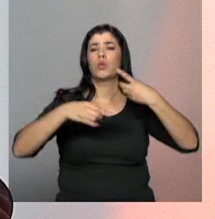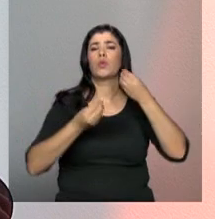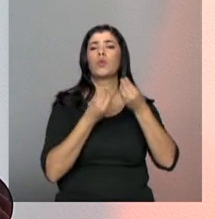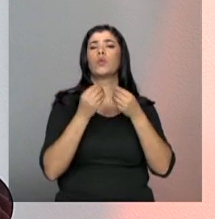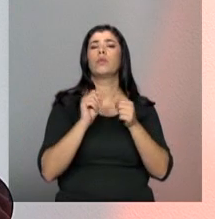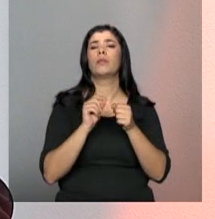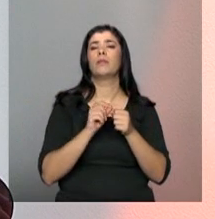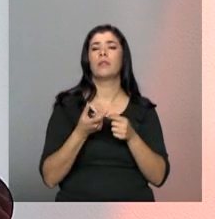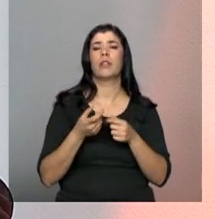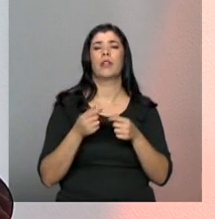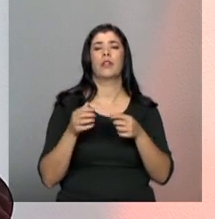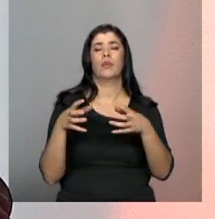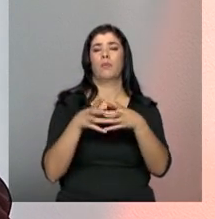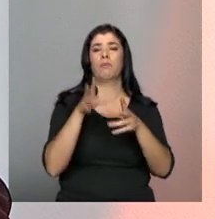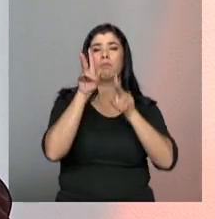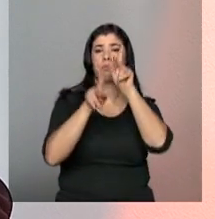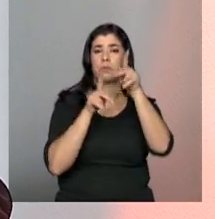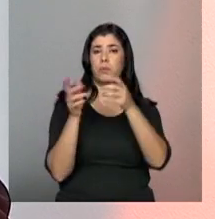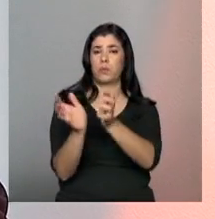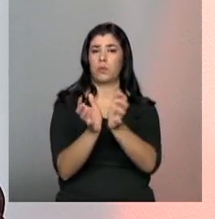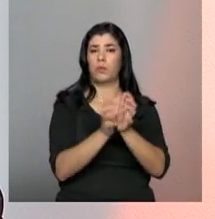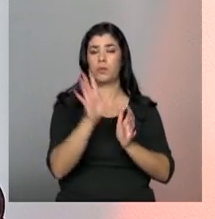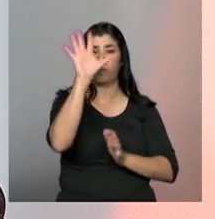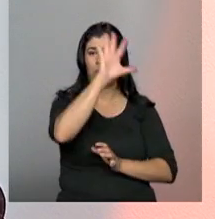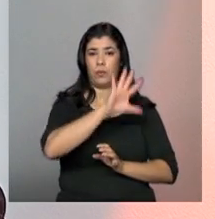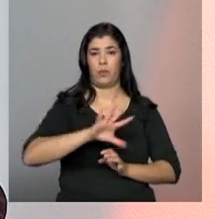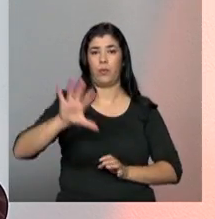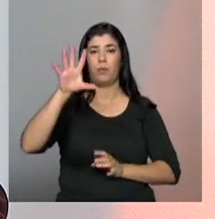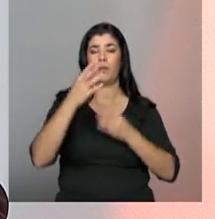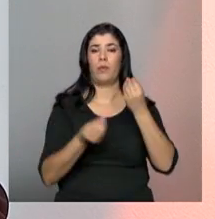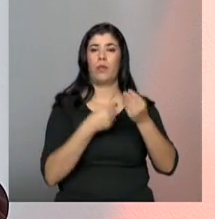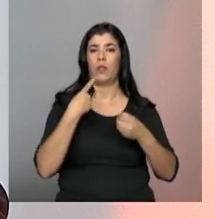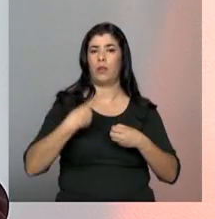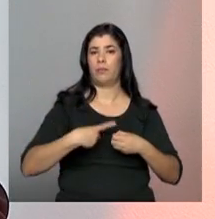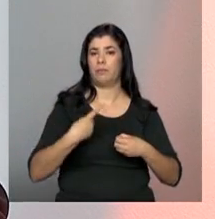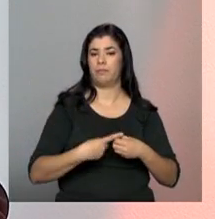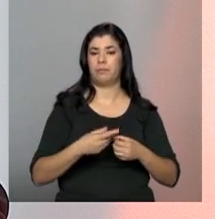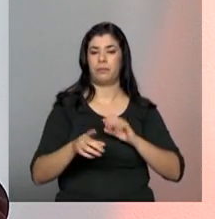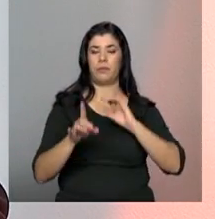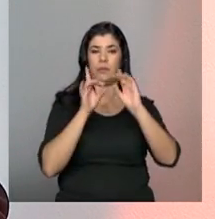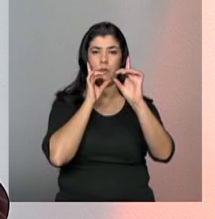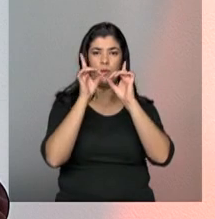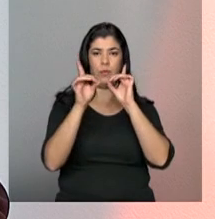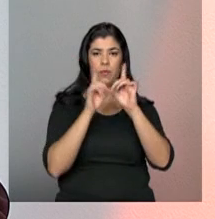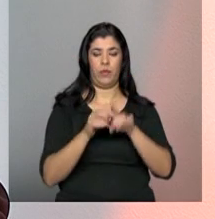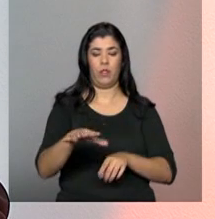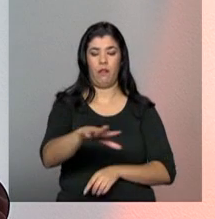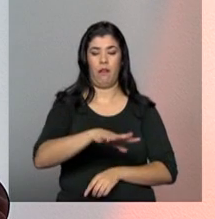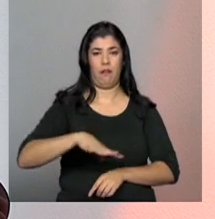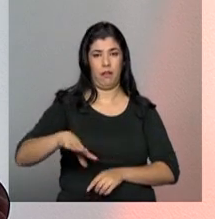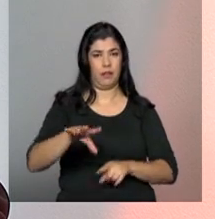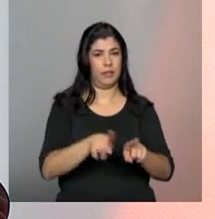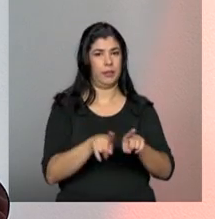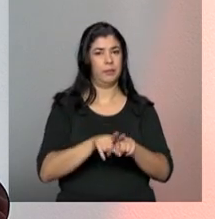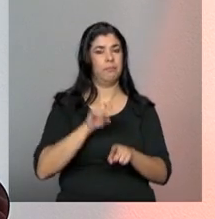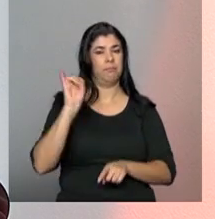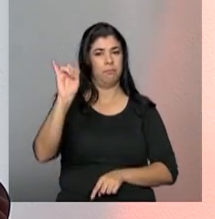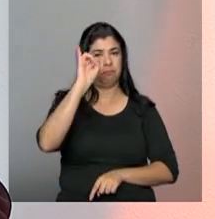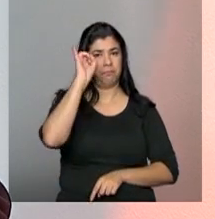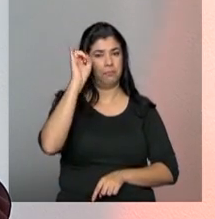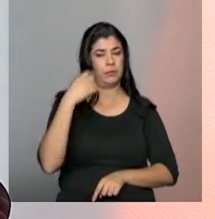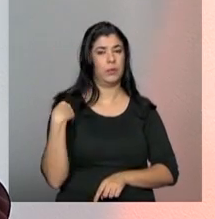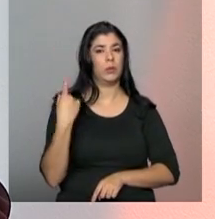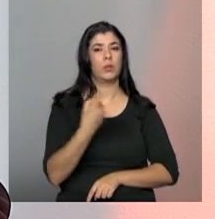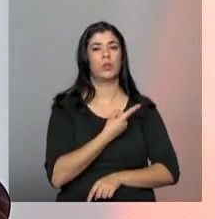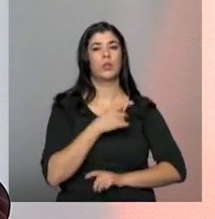ou com o povo das comunidades em geral e de acordo com a linguagem, de acordo com o espaço. E, para nós, a mobilização, ela